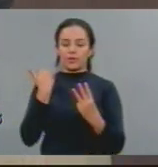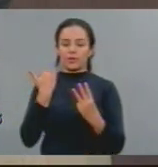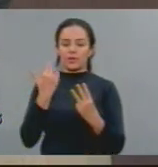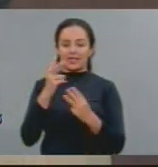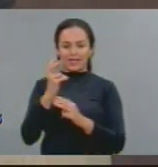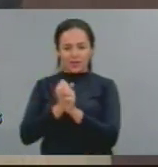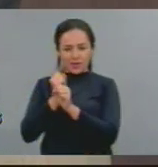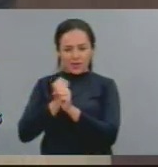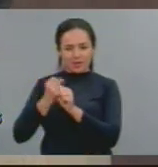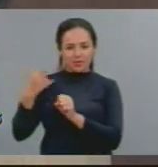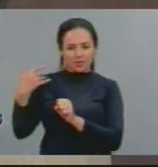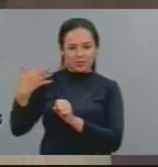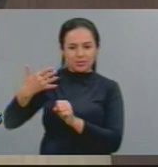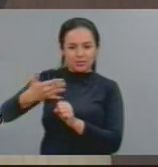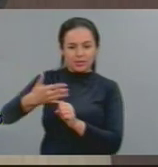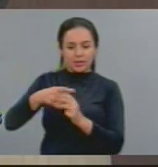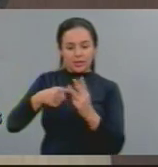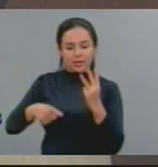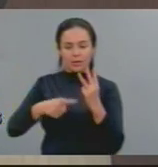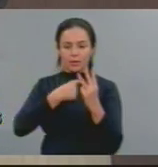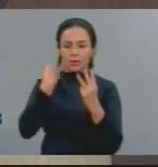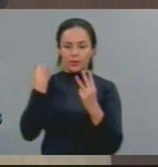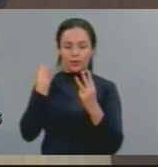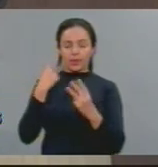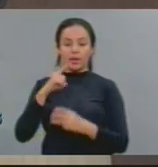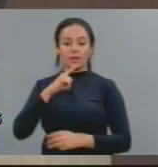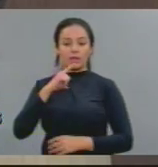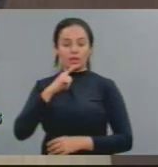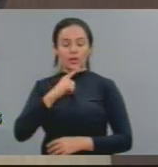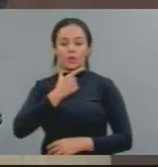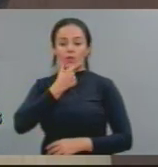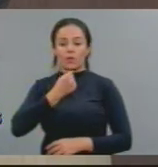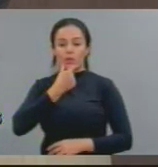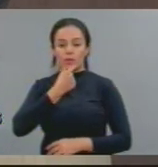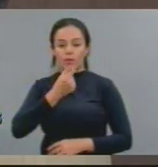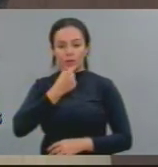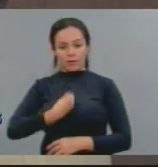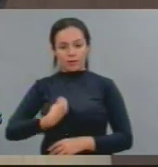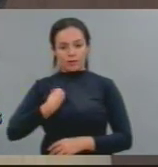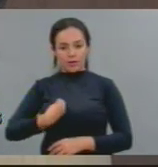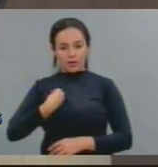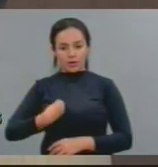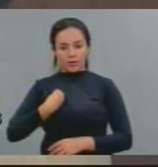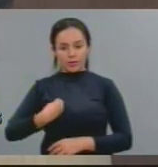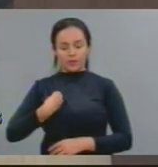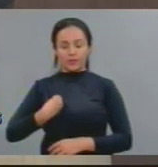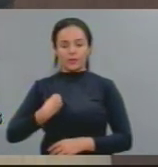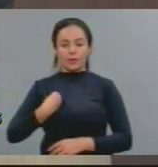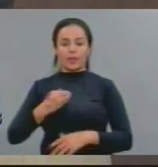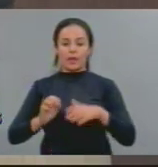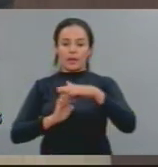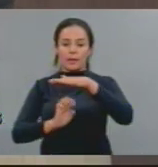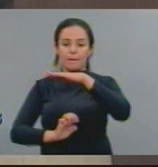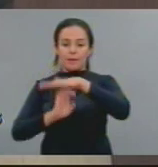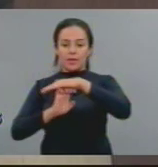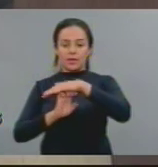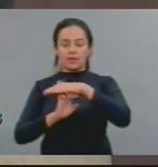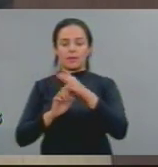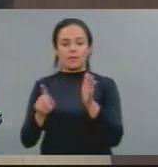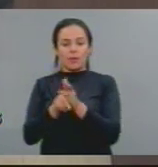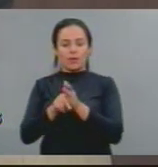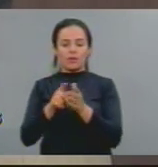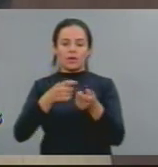anos, e vão a júri popular, o proprietário João Teixeira Júnior, empresário do agronegócio,